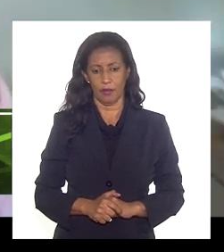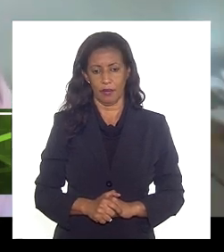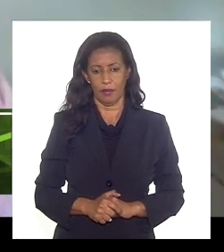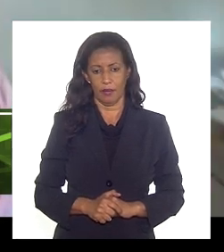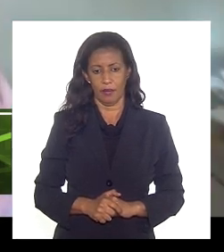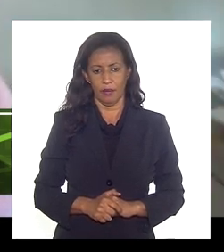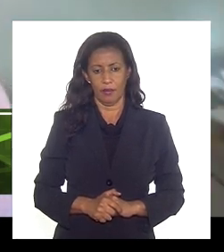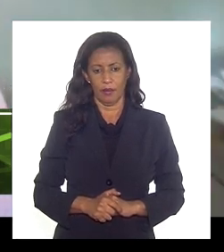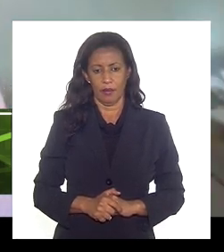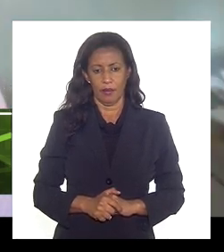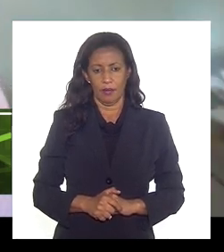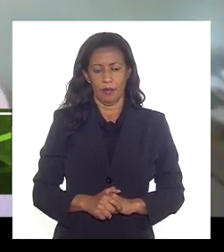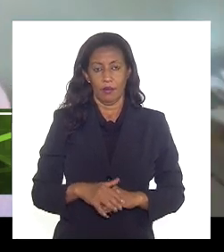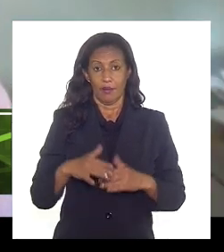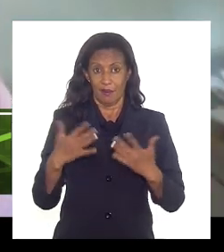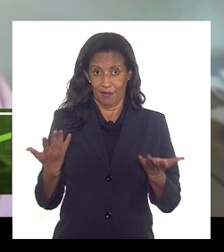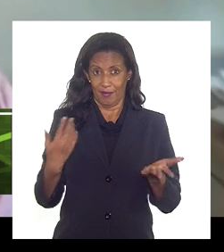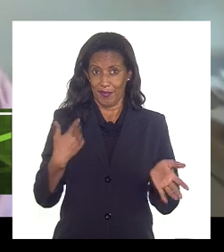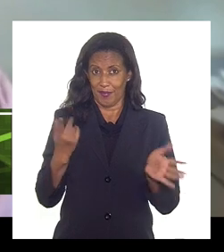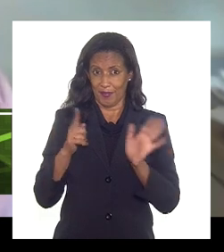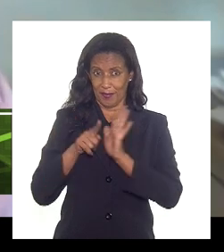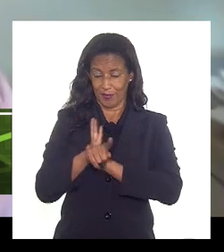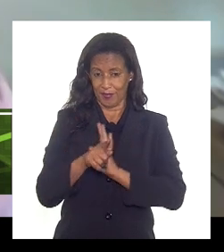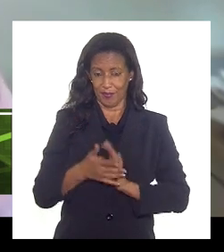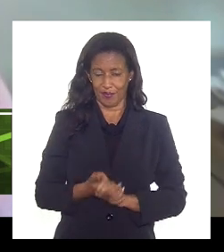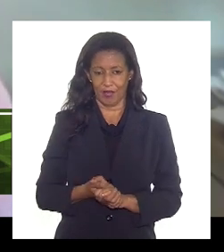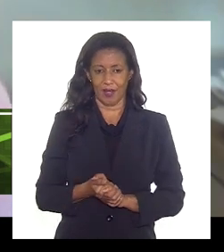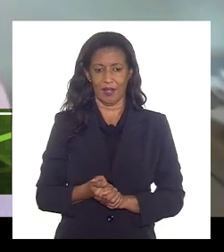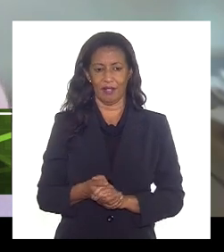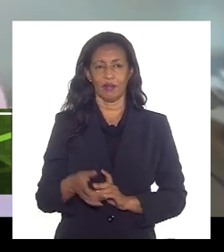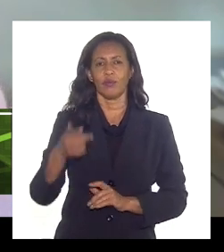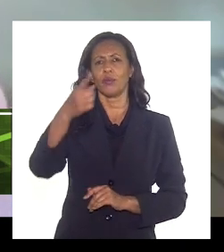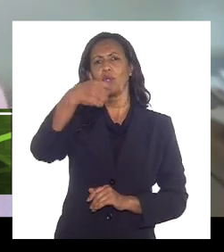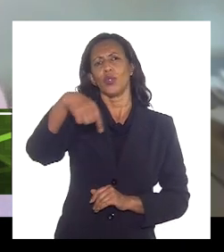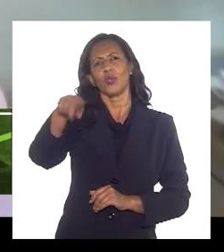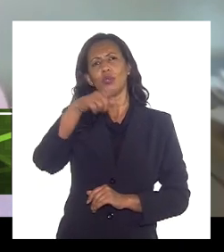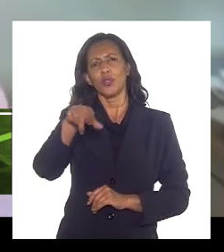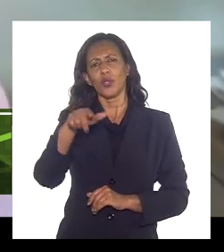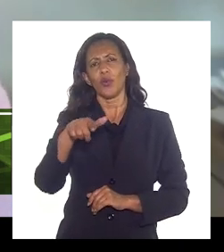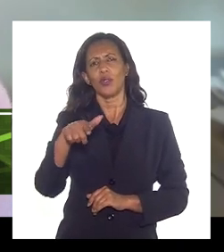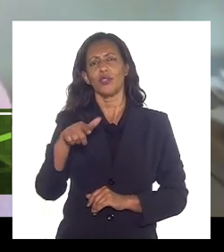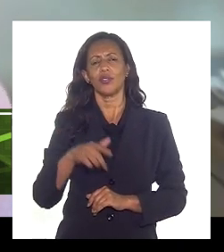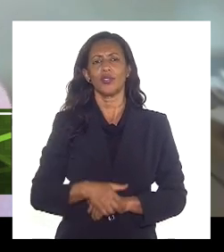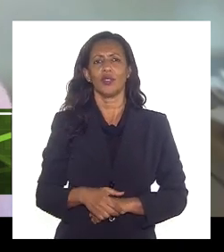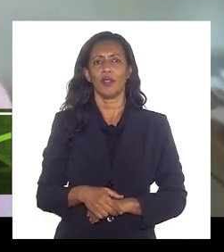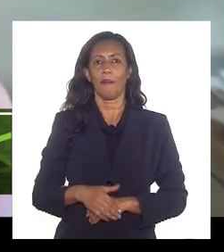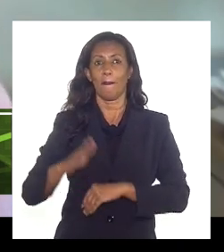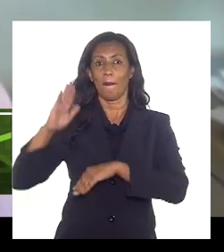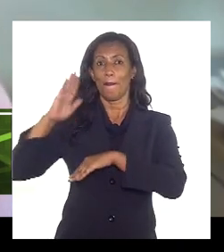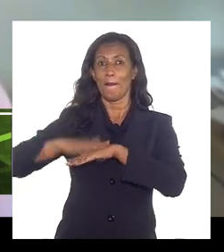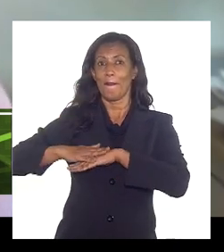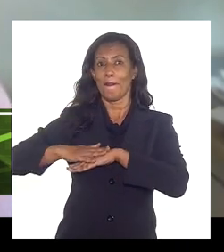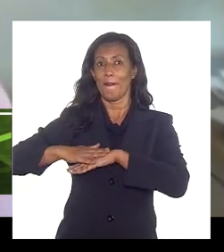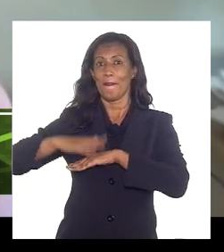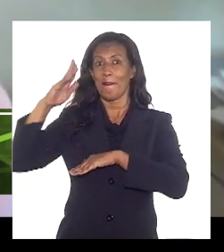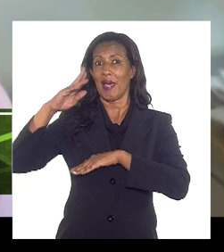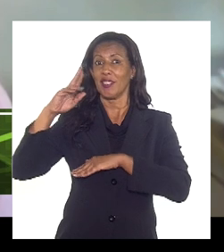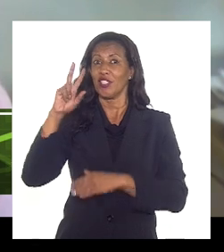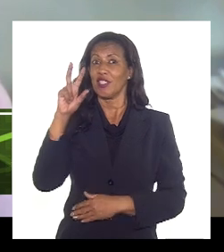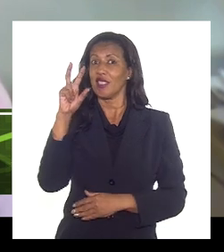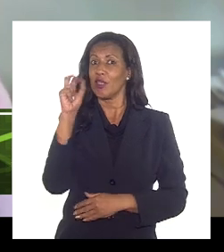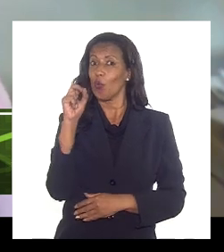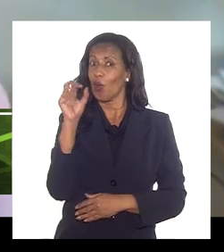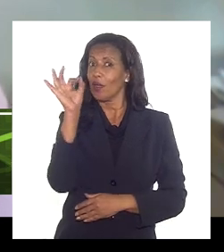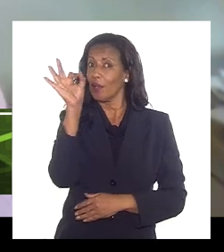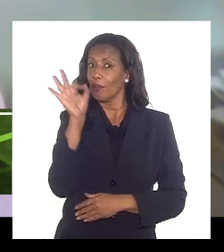vem a seguinte questão os senhores estão reinjetando mais de cinquenta por